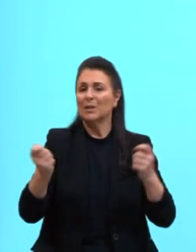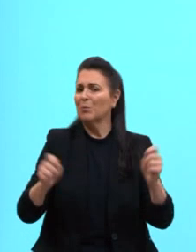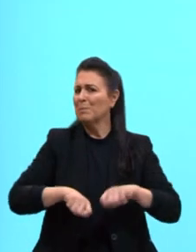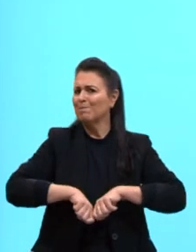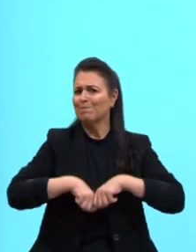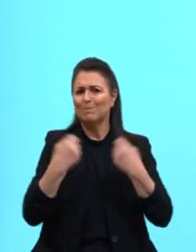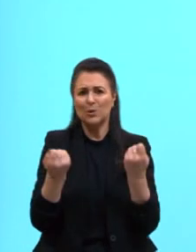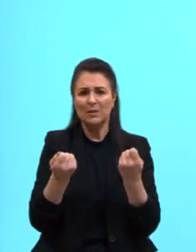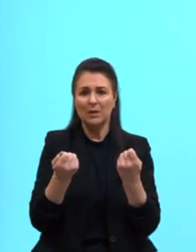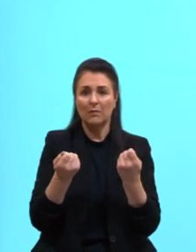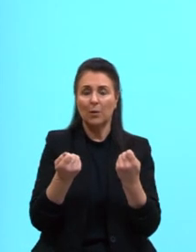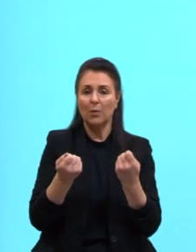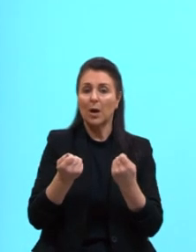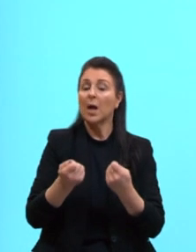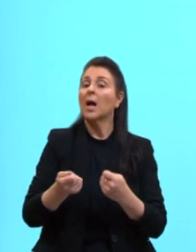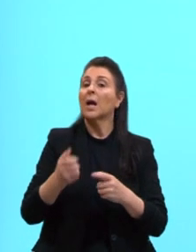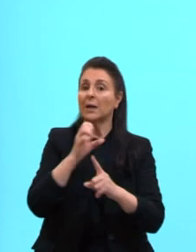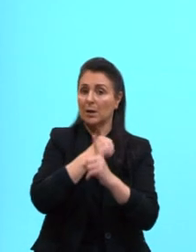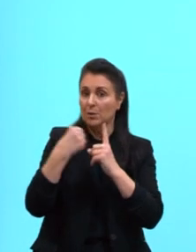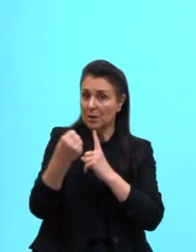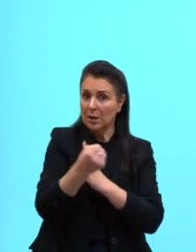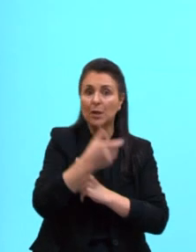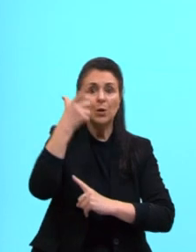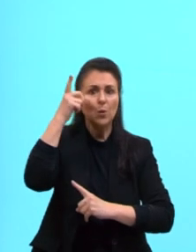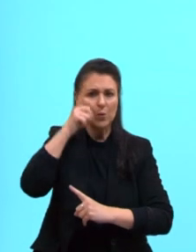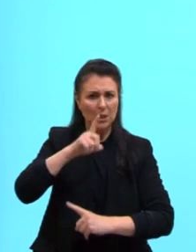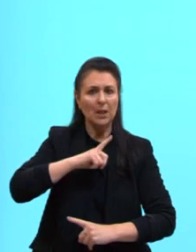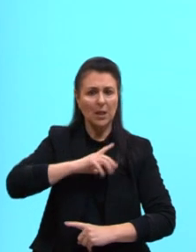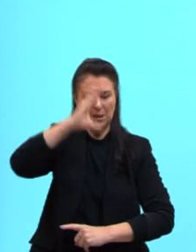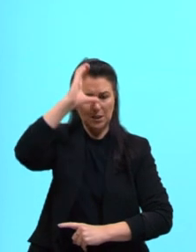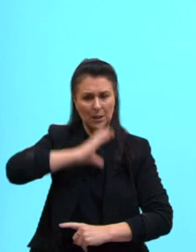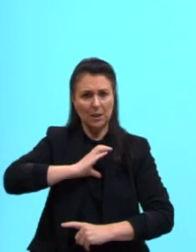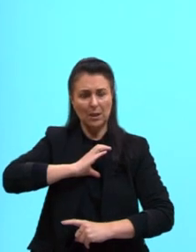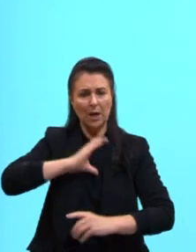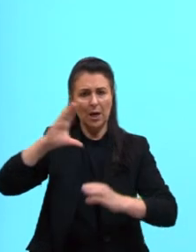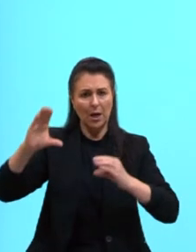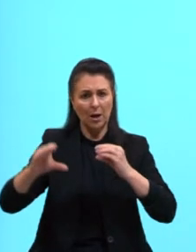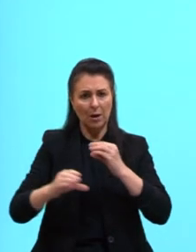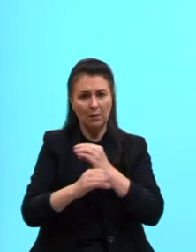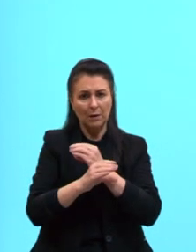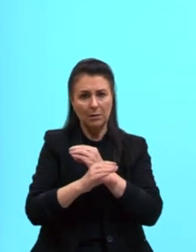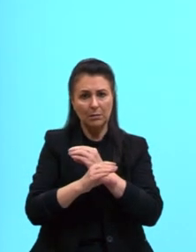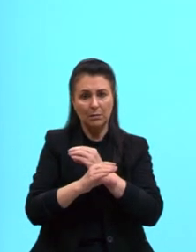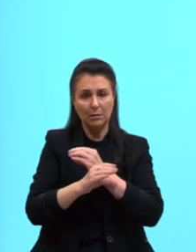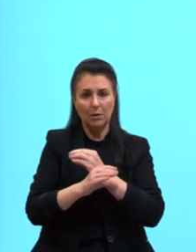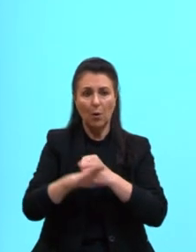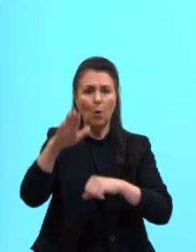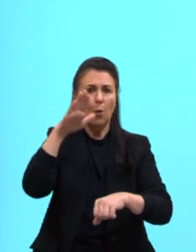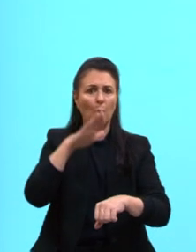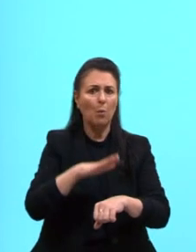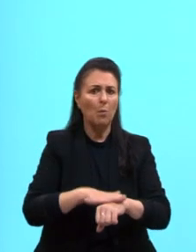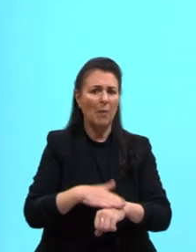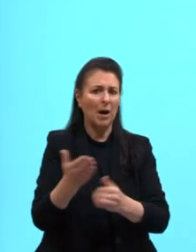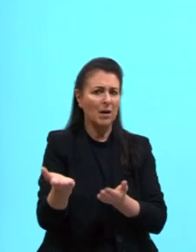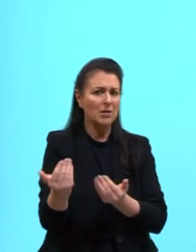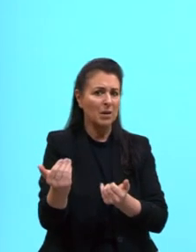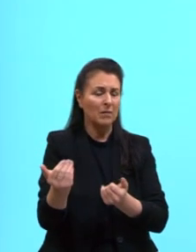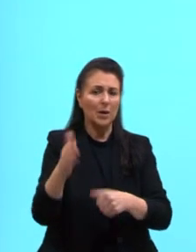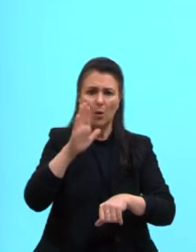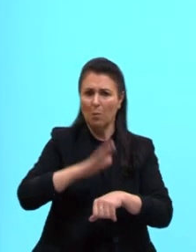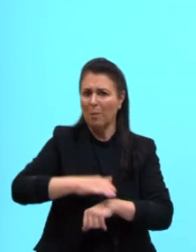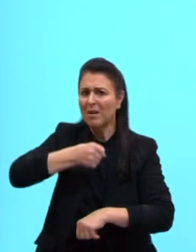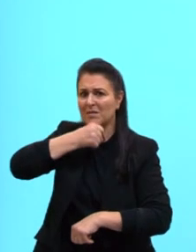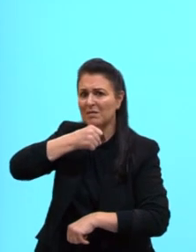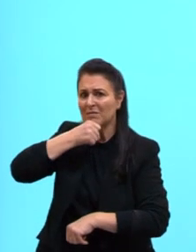alcançada na sociedade. Dessa forma, da mesma maneira que o mais novo e o mais velho de Graciliano